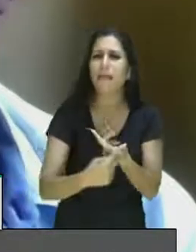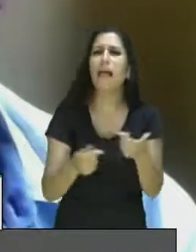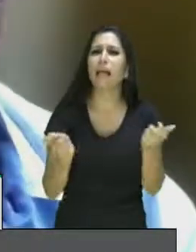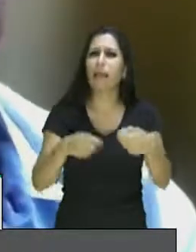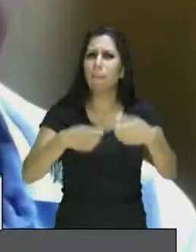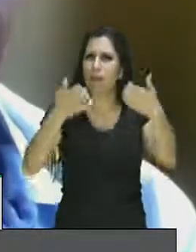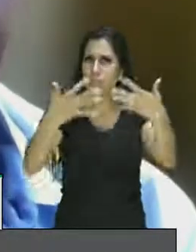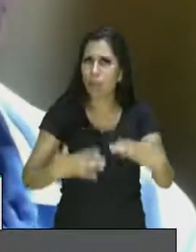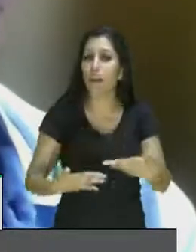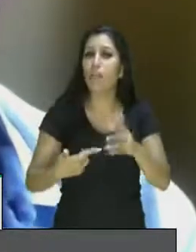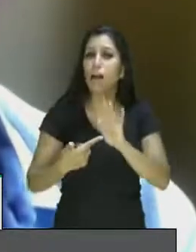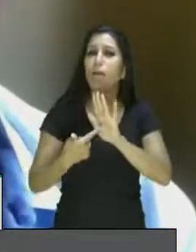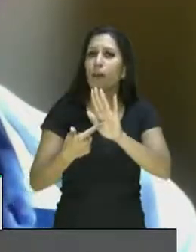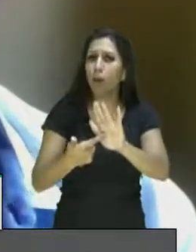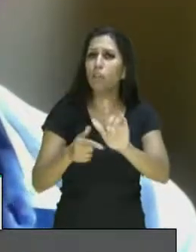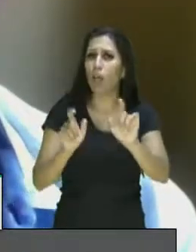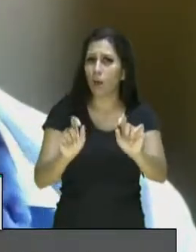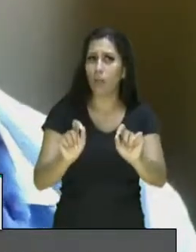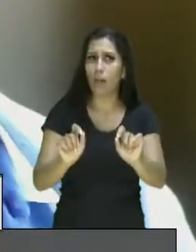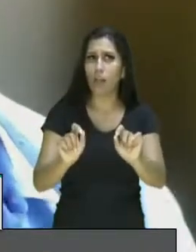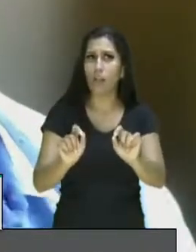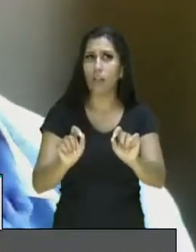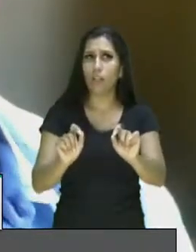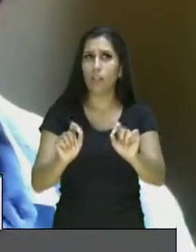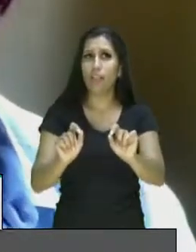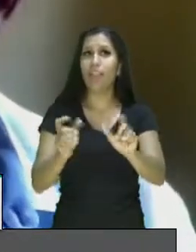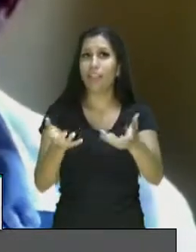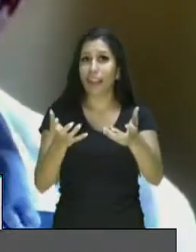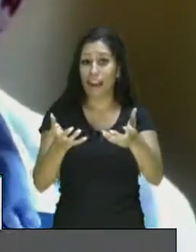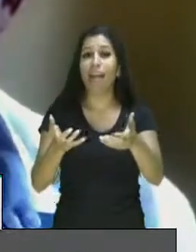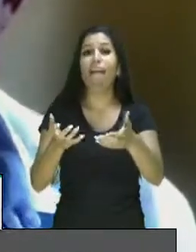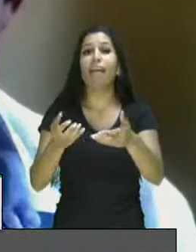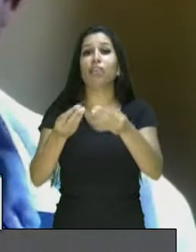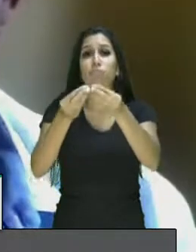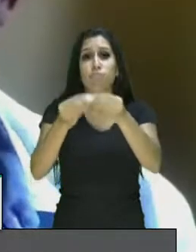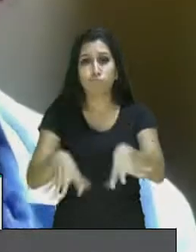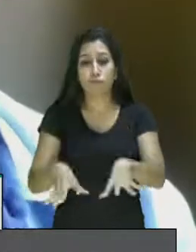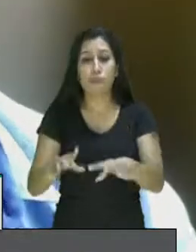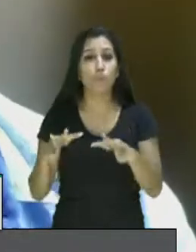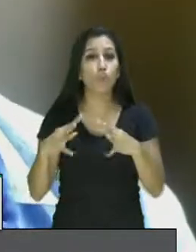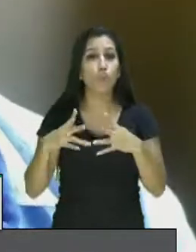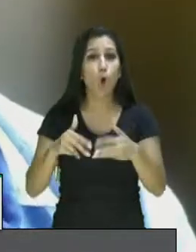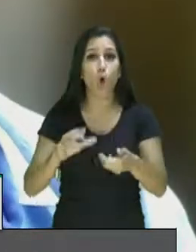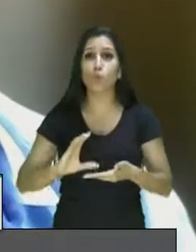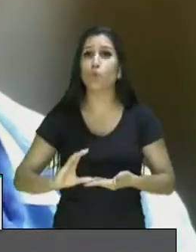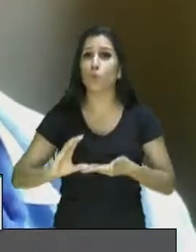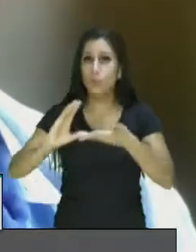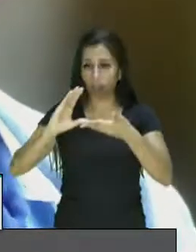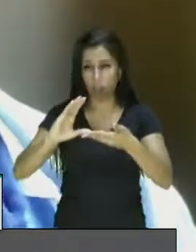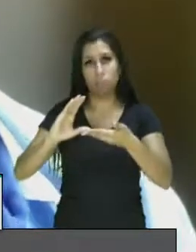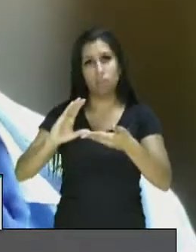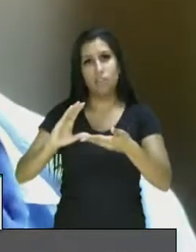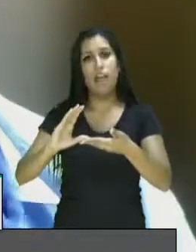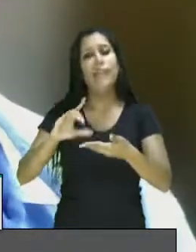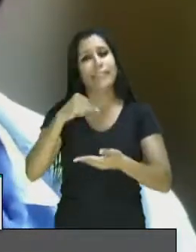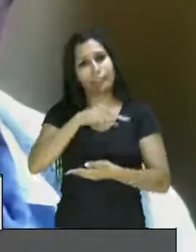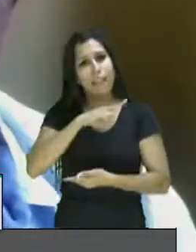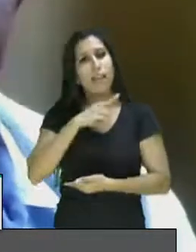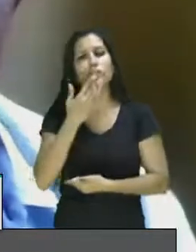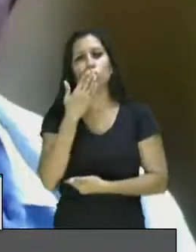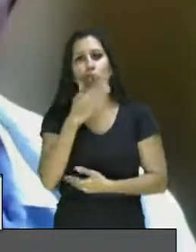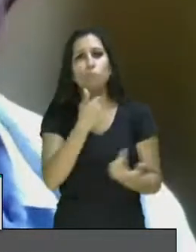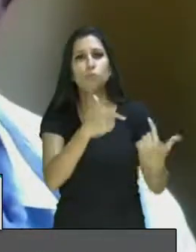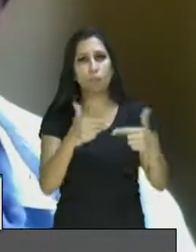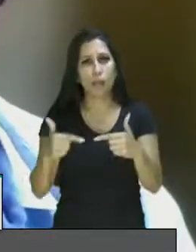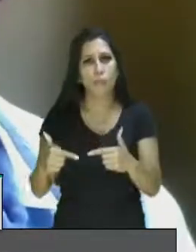desarticular todos os conselhos que têm esse tipo de ação, que é como